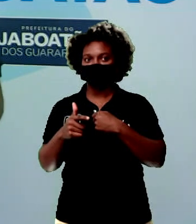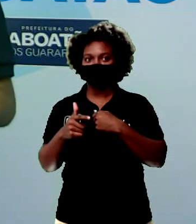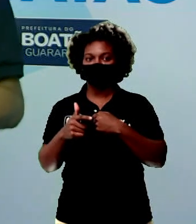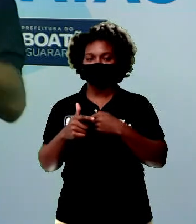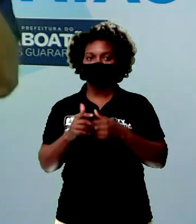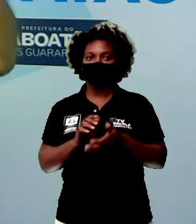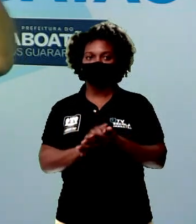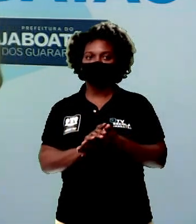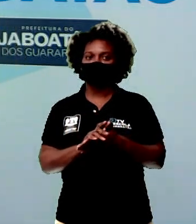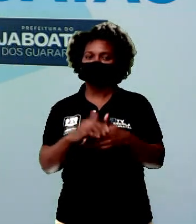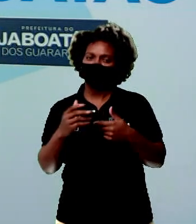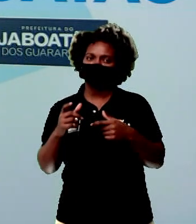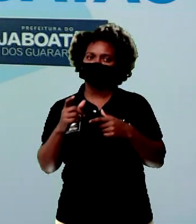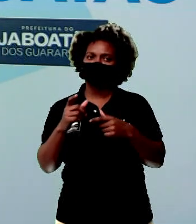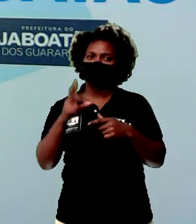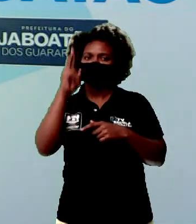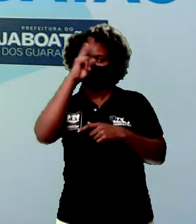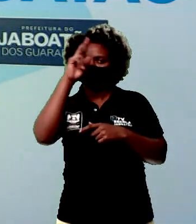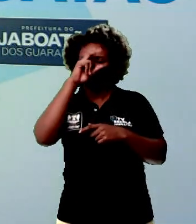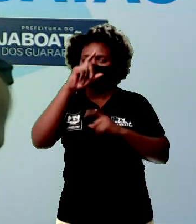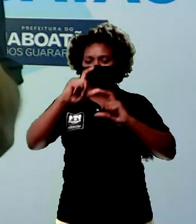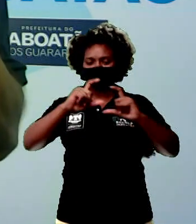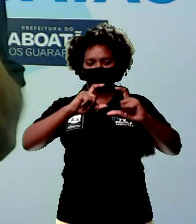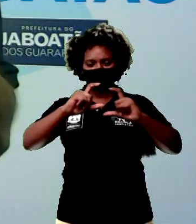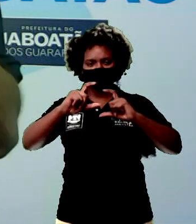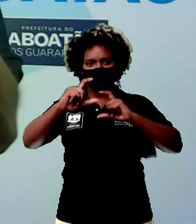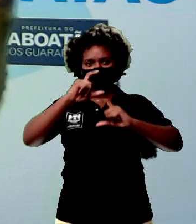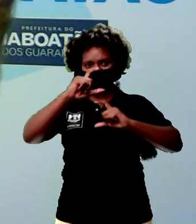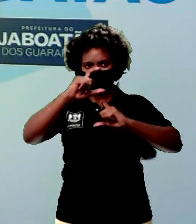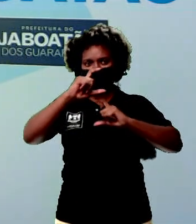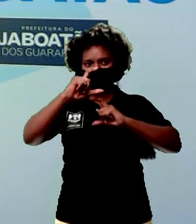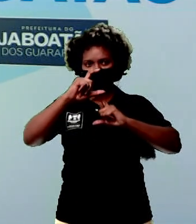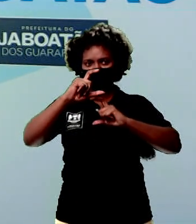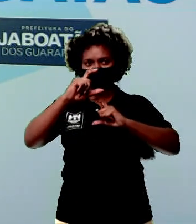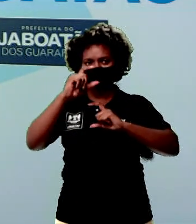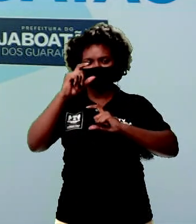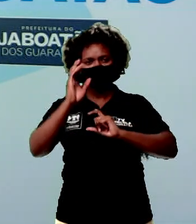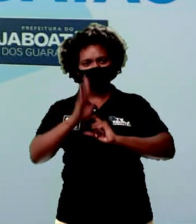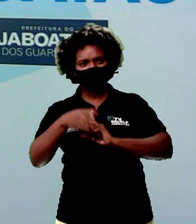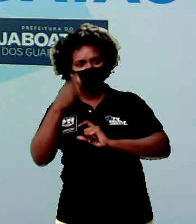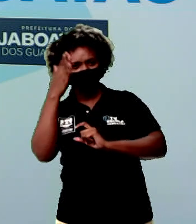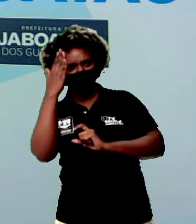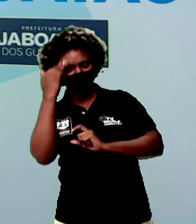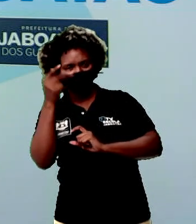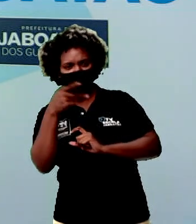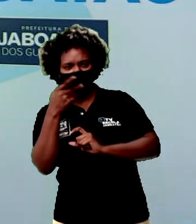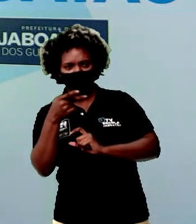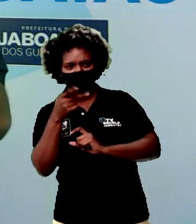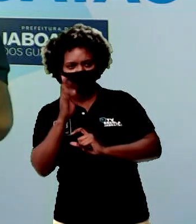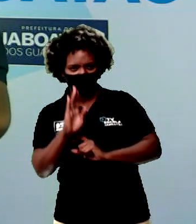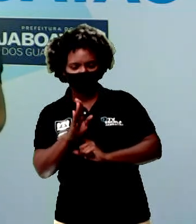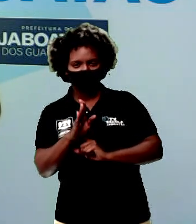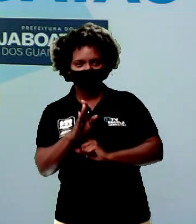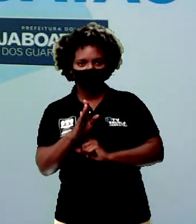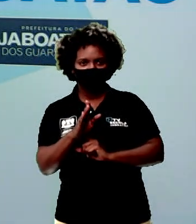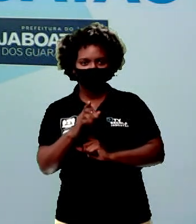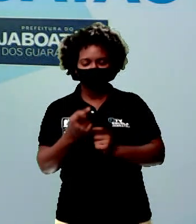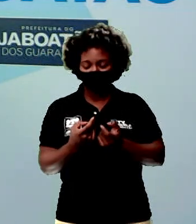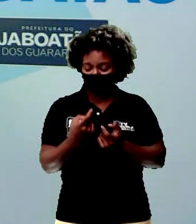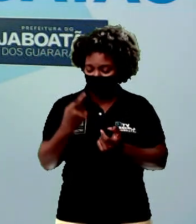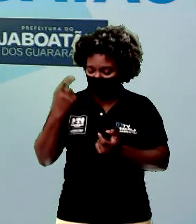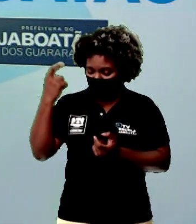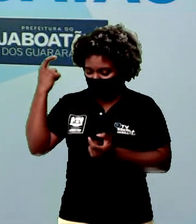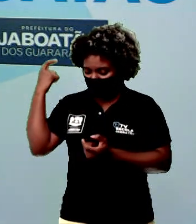E uma história em quadrinhos? Sabe o que é? Já ouviram falar? Na minha época de